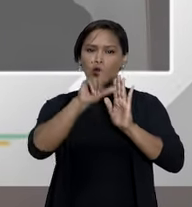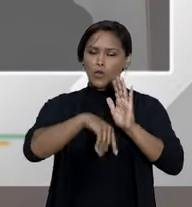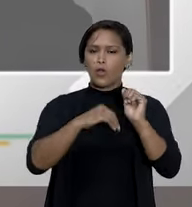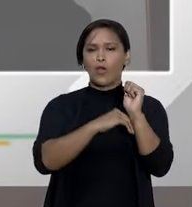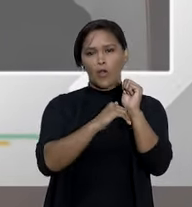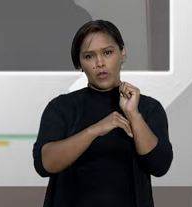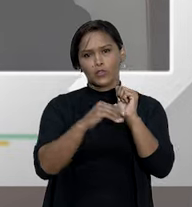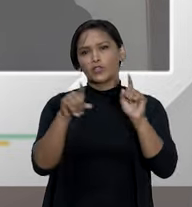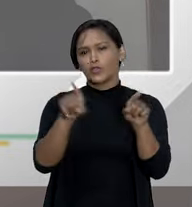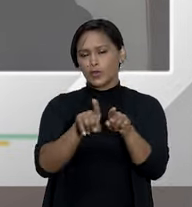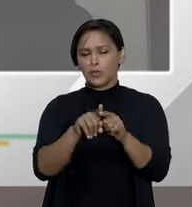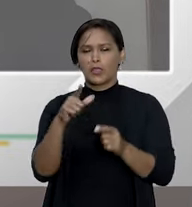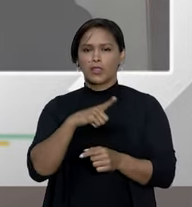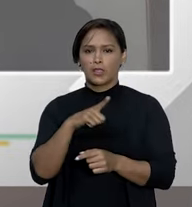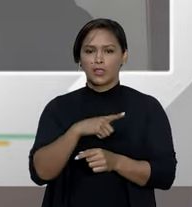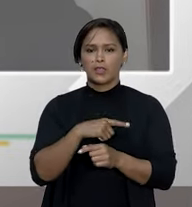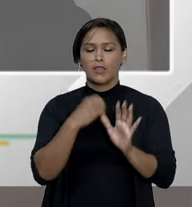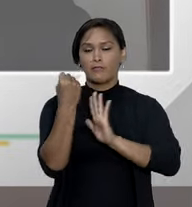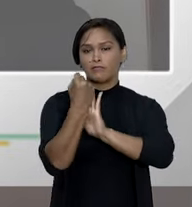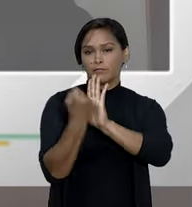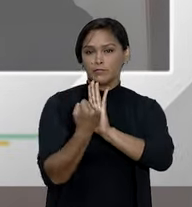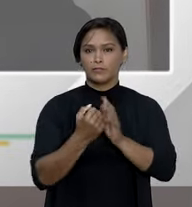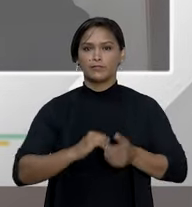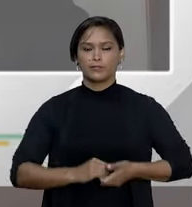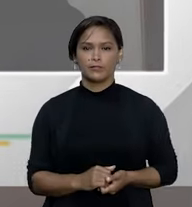fixado.